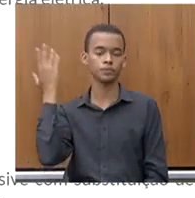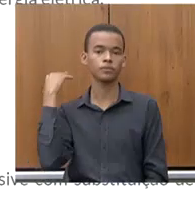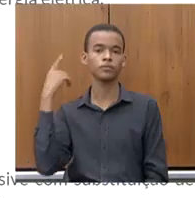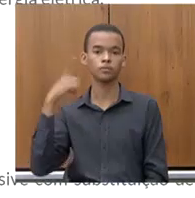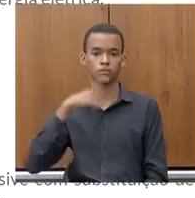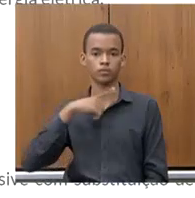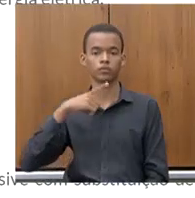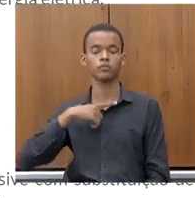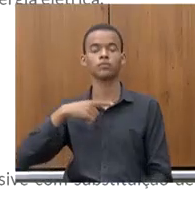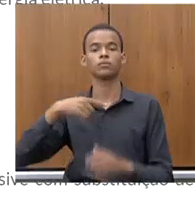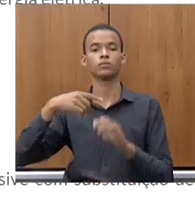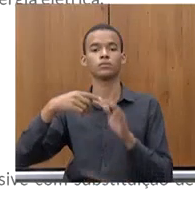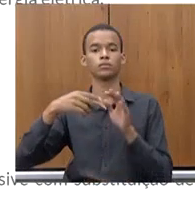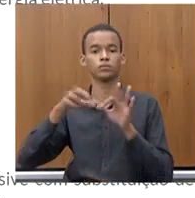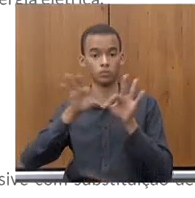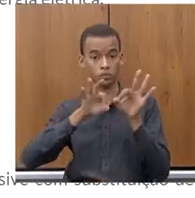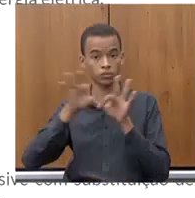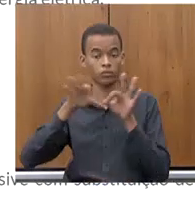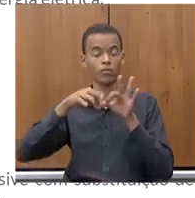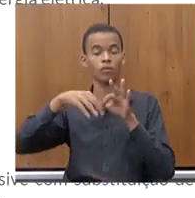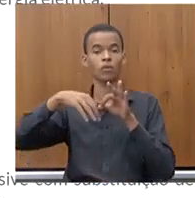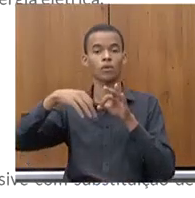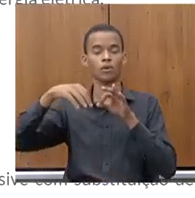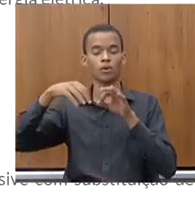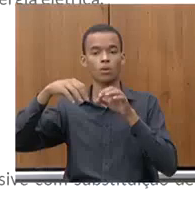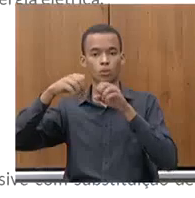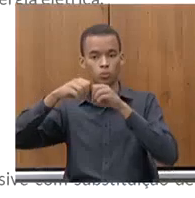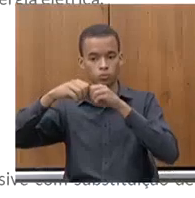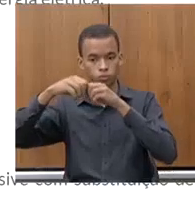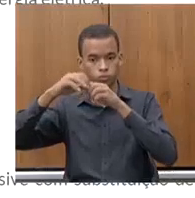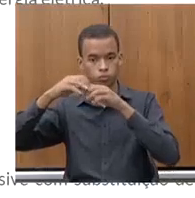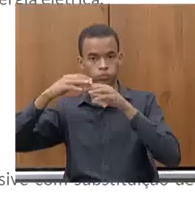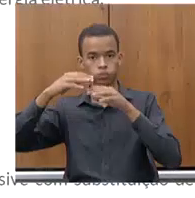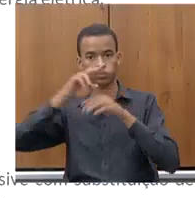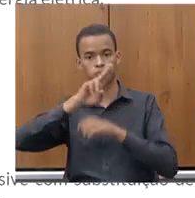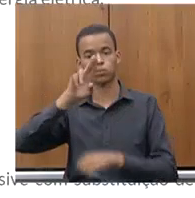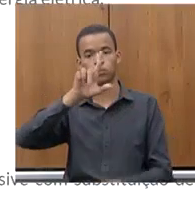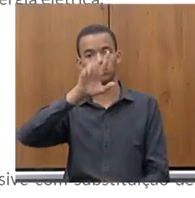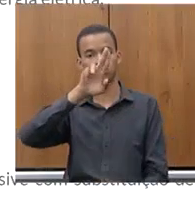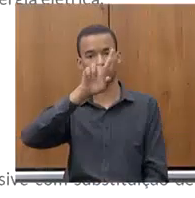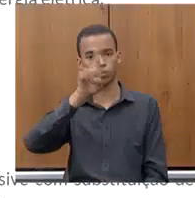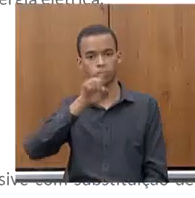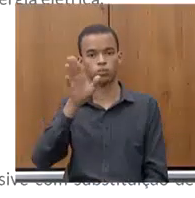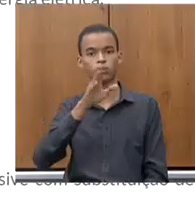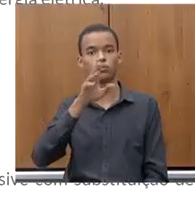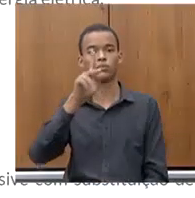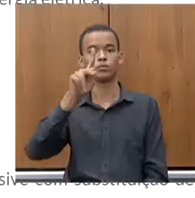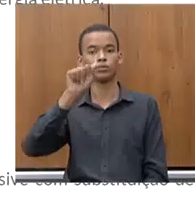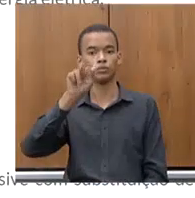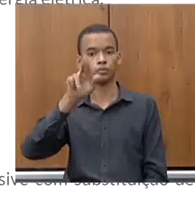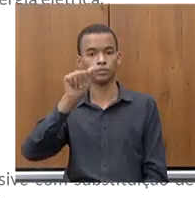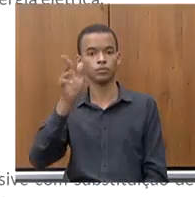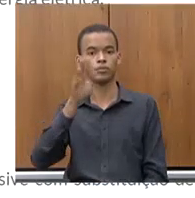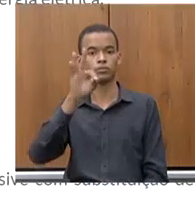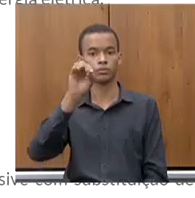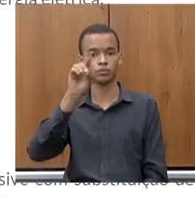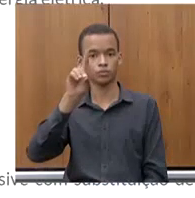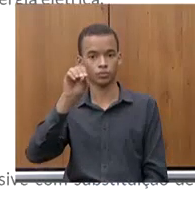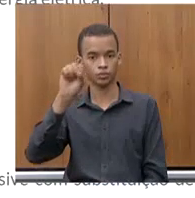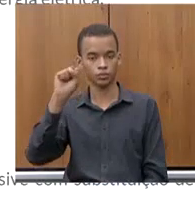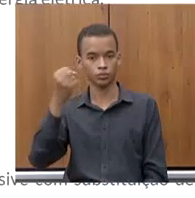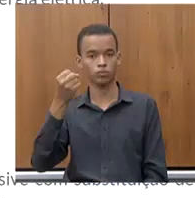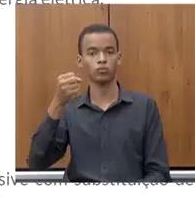programa Luz para Todos, importante o programa Luz para Todos, só que ele foi muito